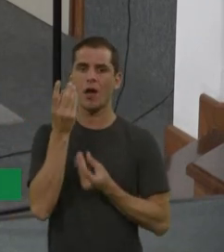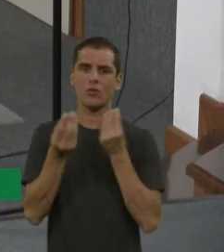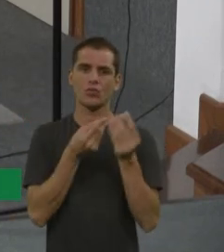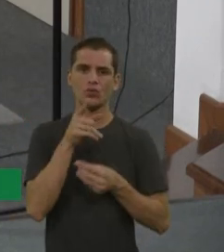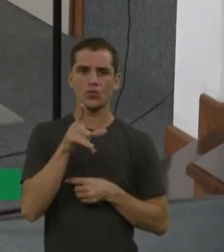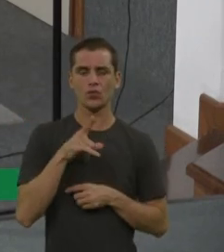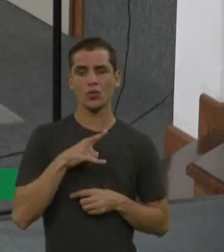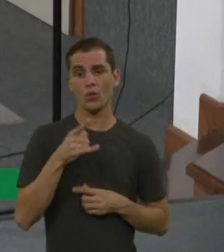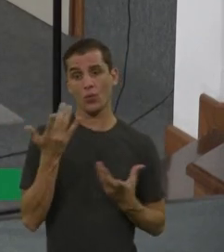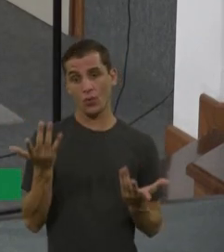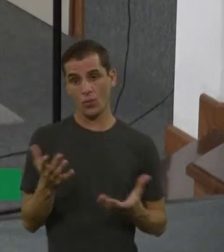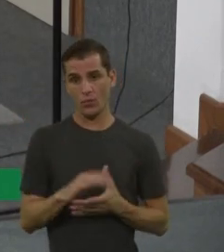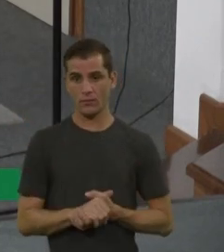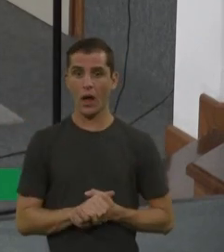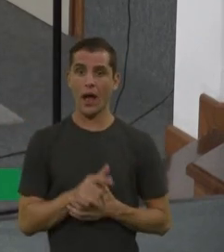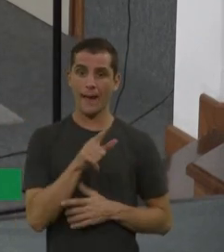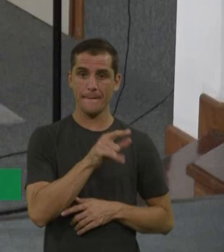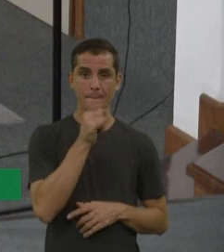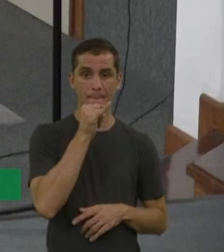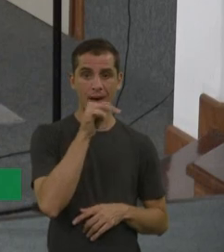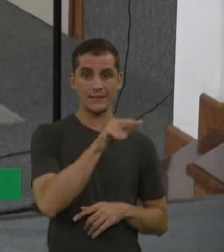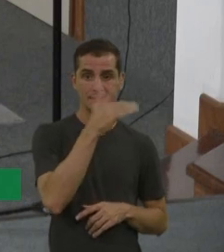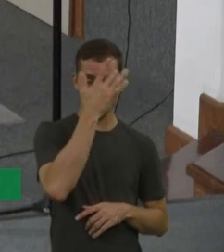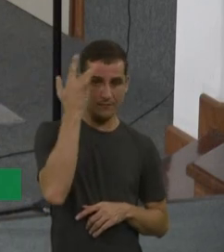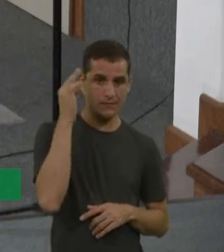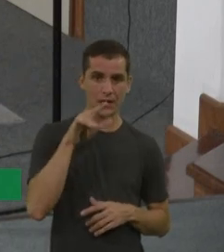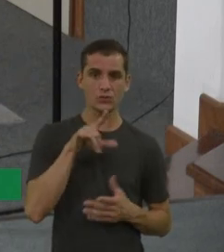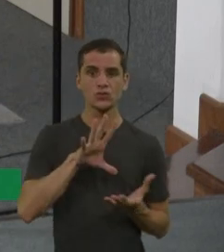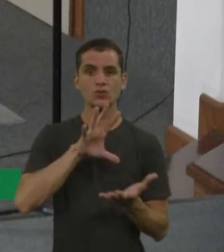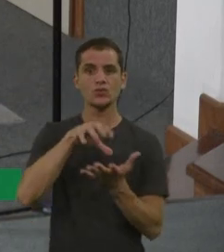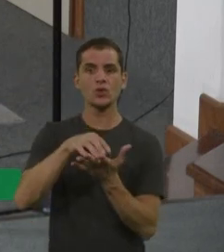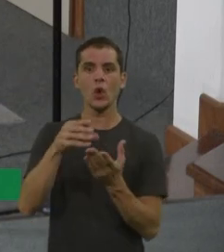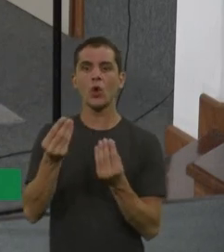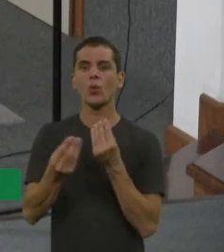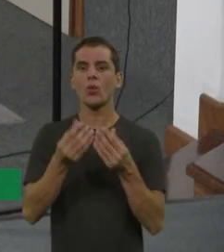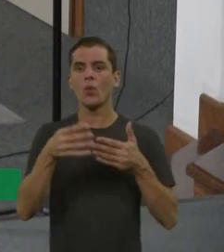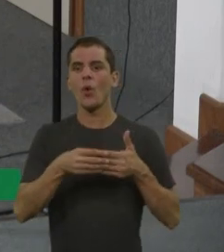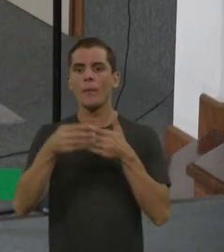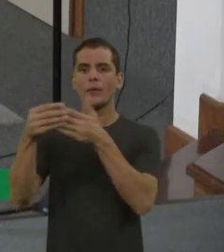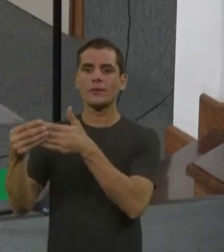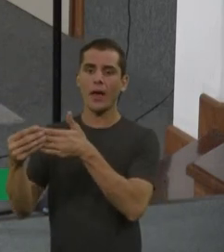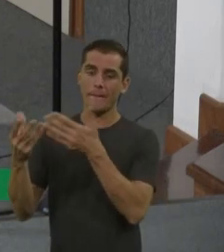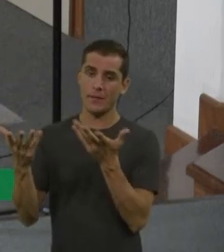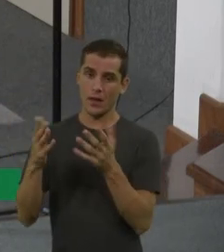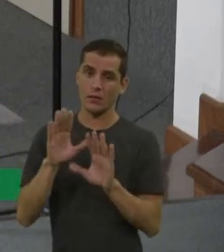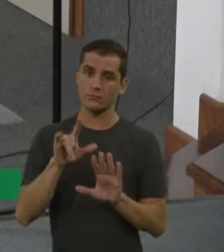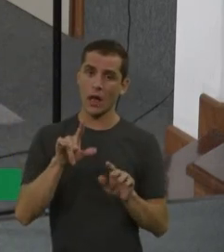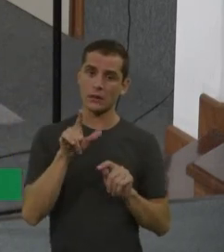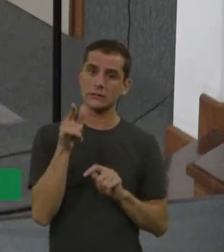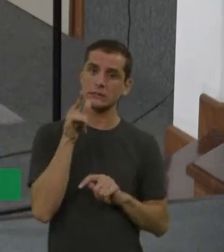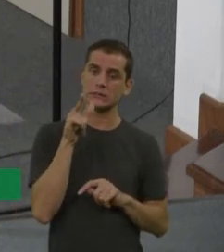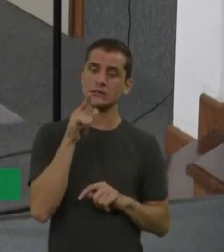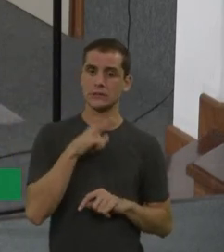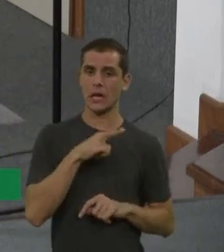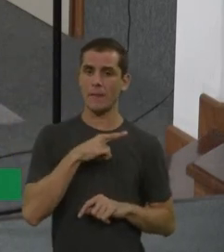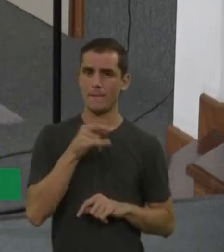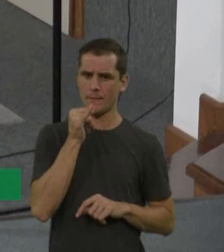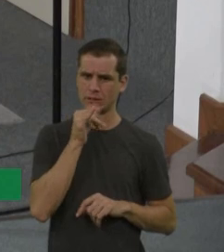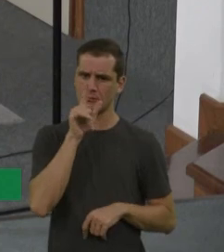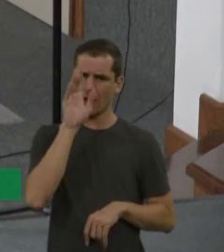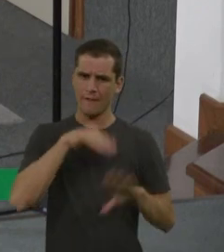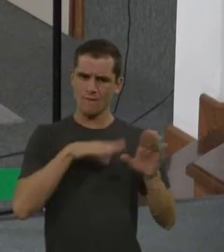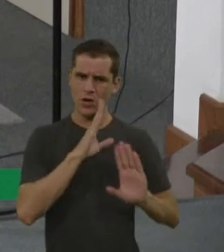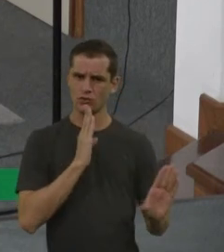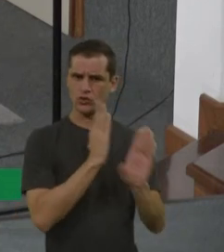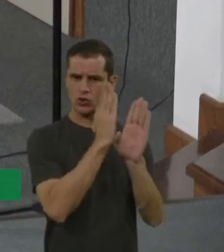vai saber que tem que encaminhar esse paciente? Tudo bem não ter diagnóstico, mas queixa ele tem. Alguma coisa tem que estar ali na fila.